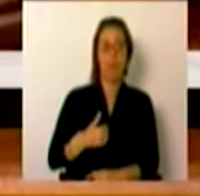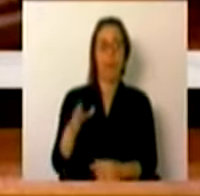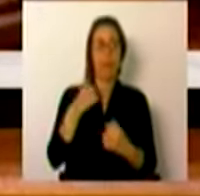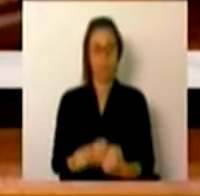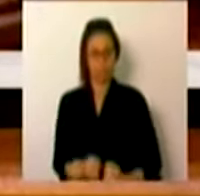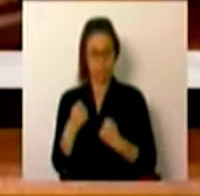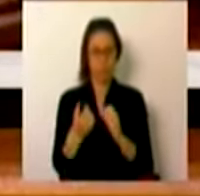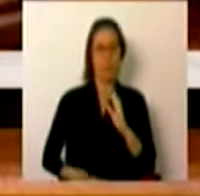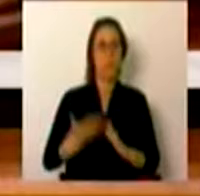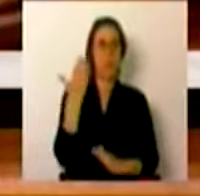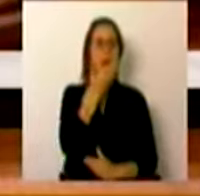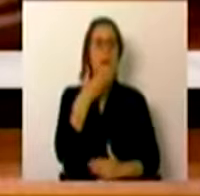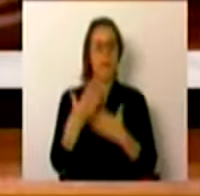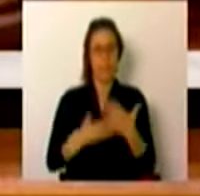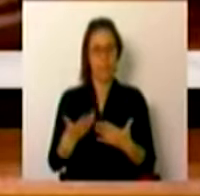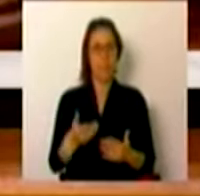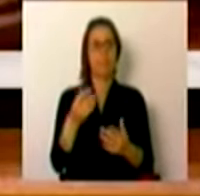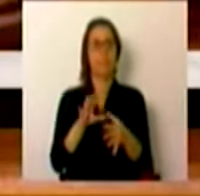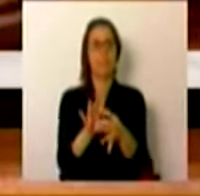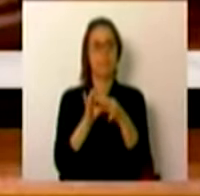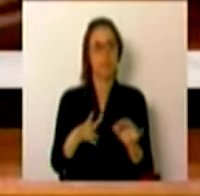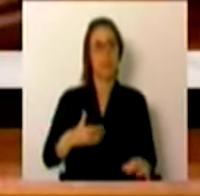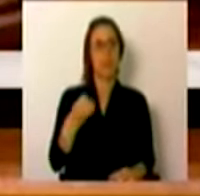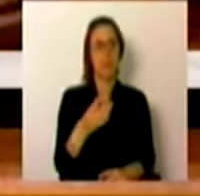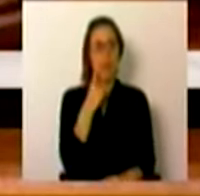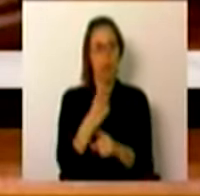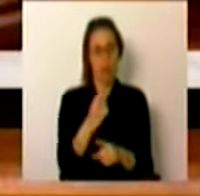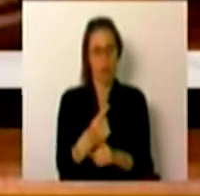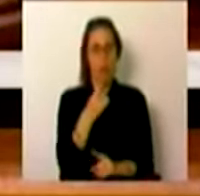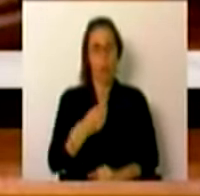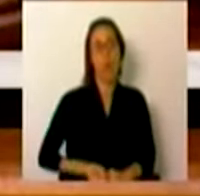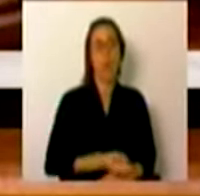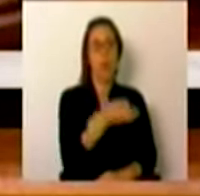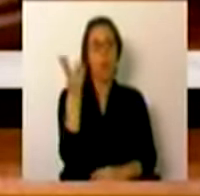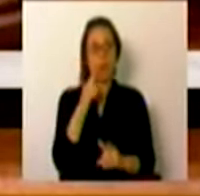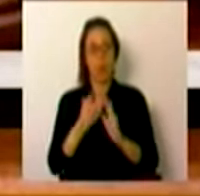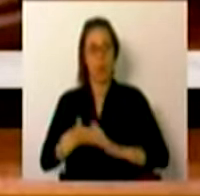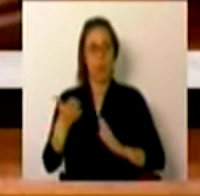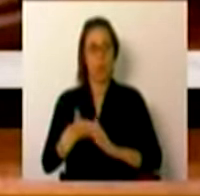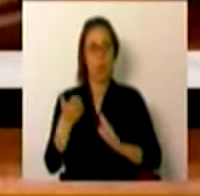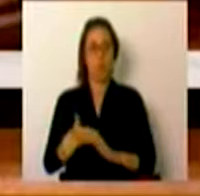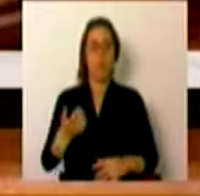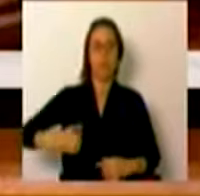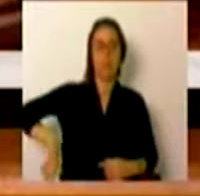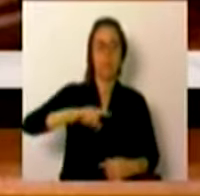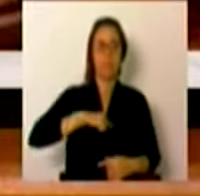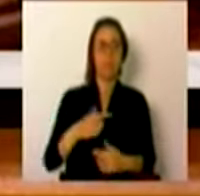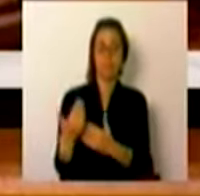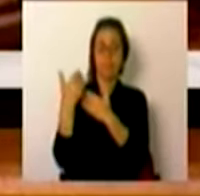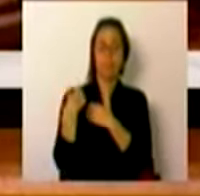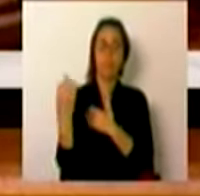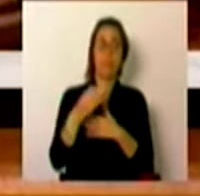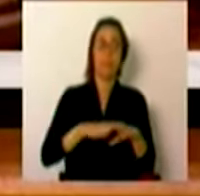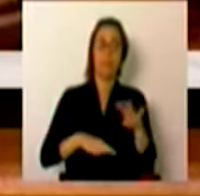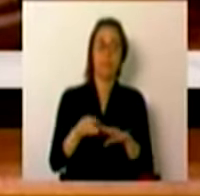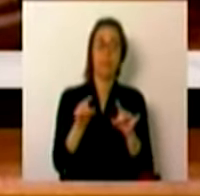robusto, mais eficaz e mais solidário do que aquele que, demasiadas vezes, em modo de urgência, tivemos a responsabilidade de